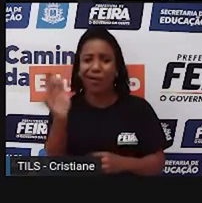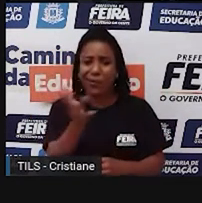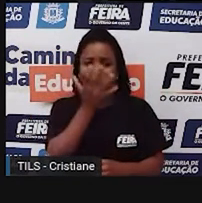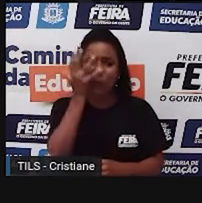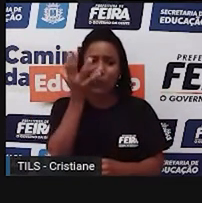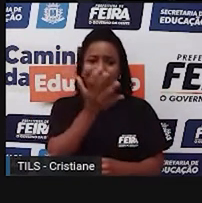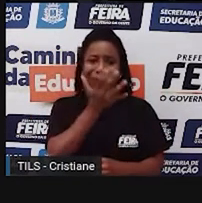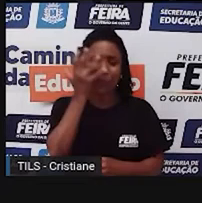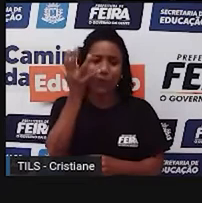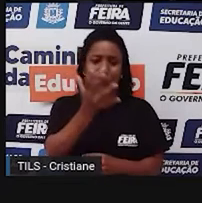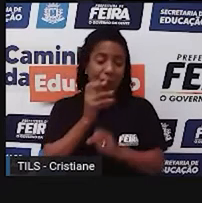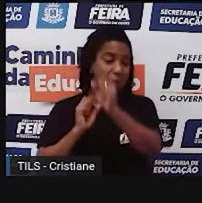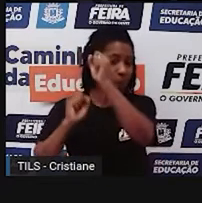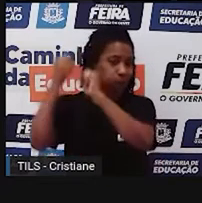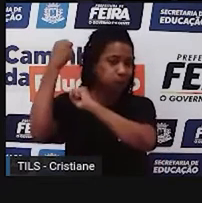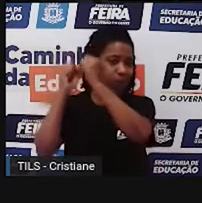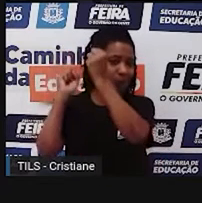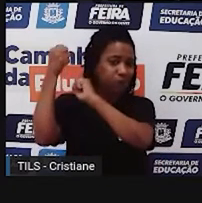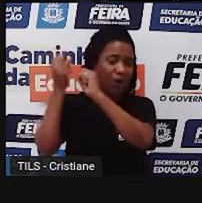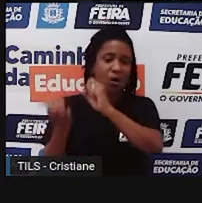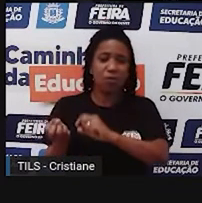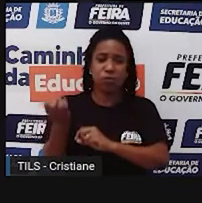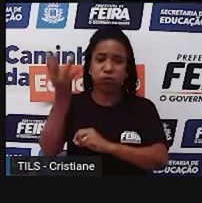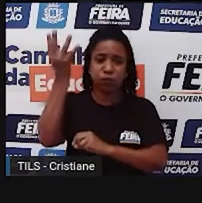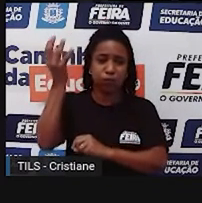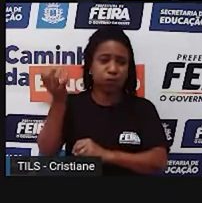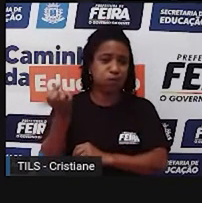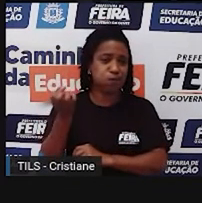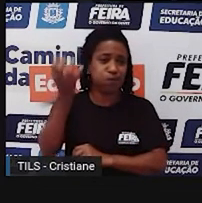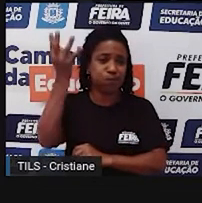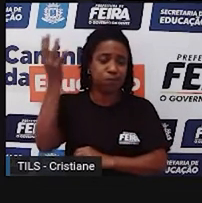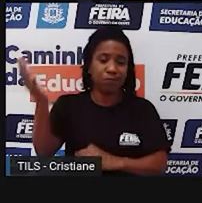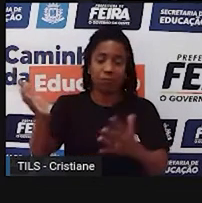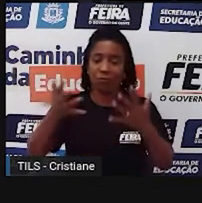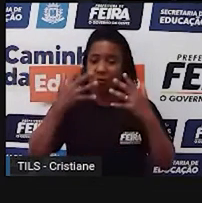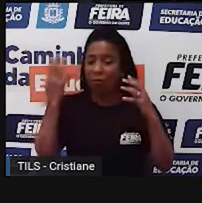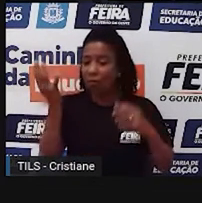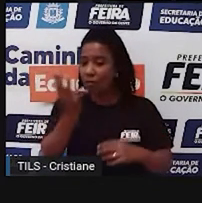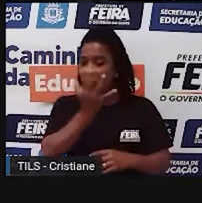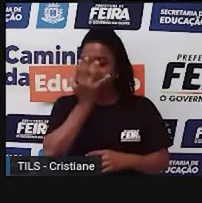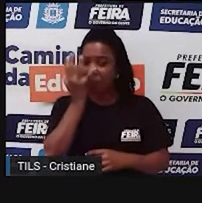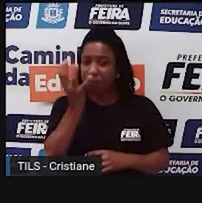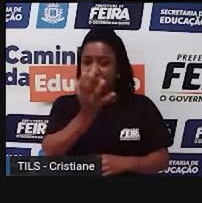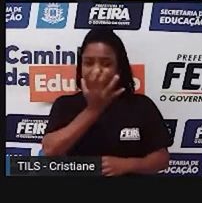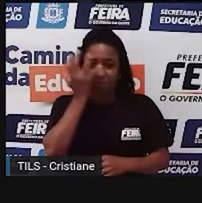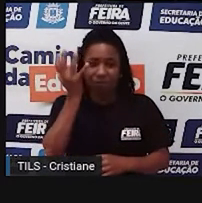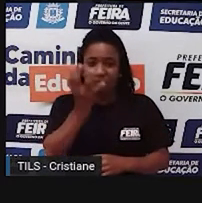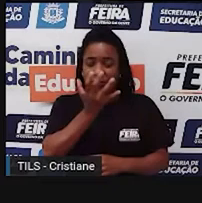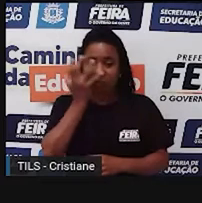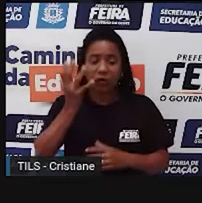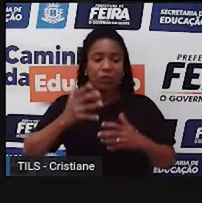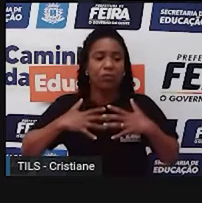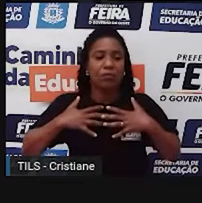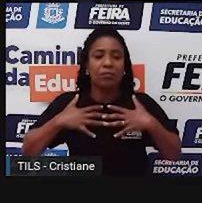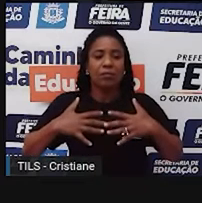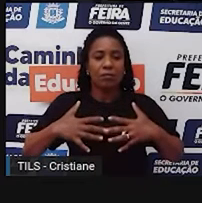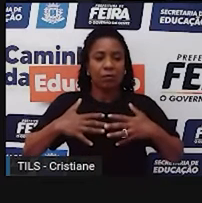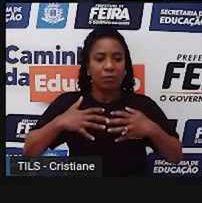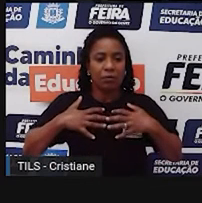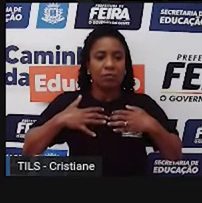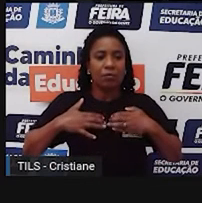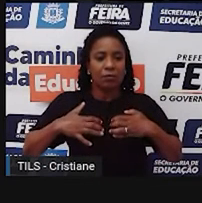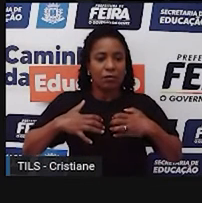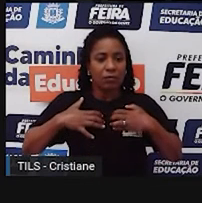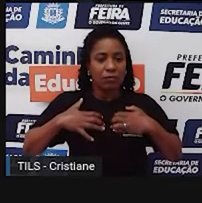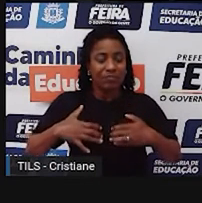E aí, o ar poluído, o poluído carregado faz com que nós tenhamos uma dificuldade de respirar. Algumas pessoas apresentam